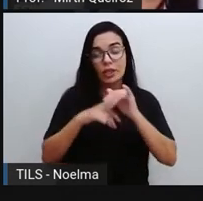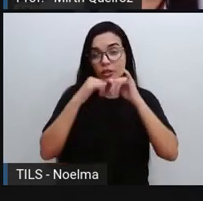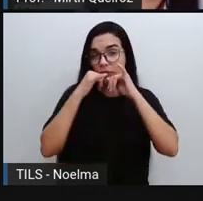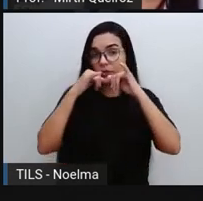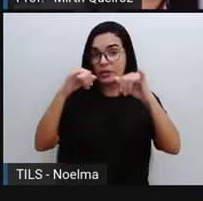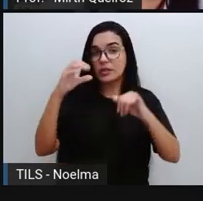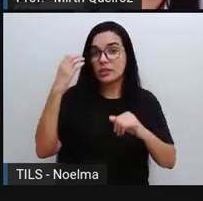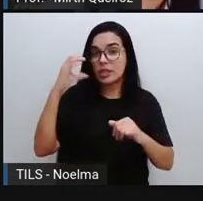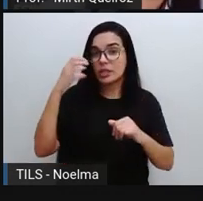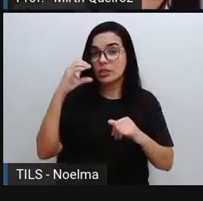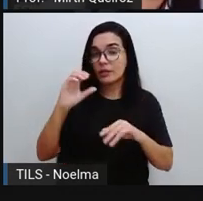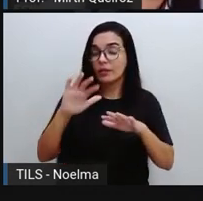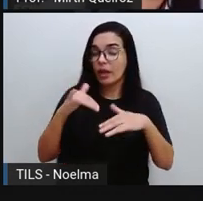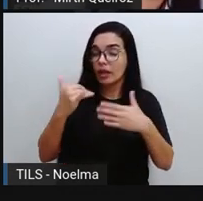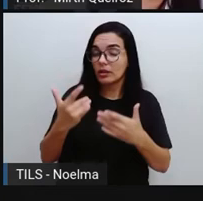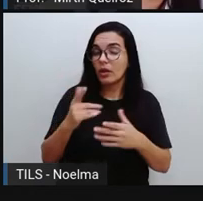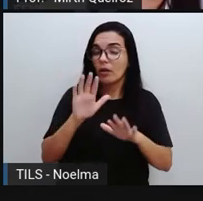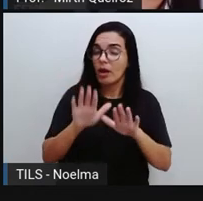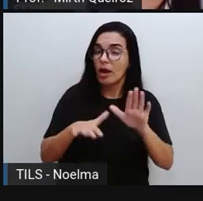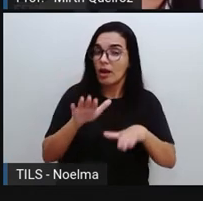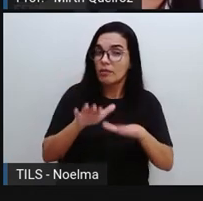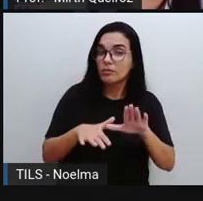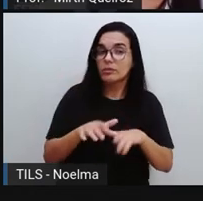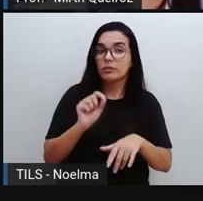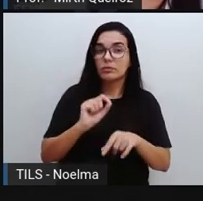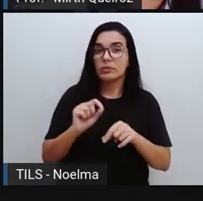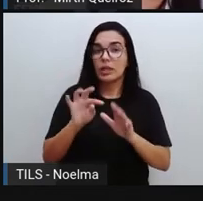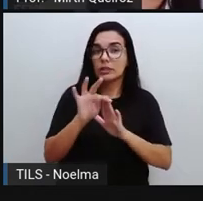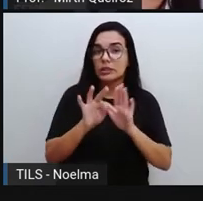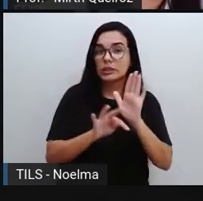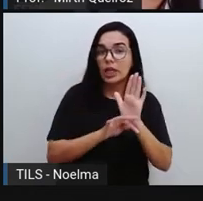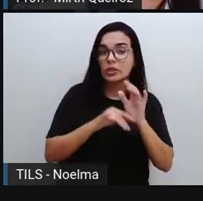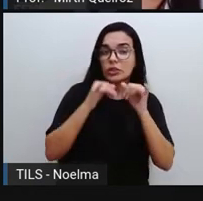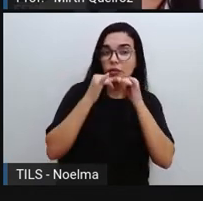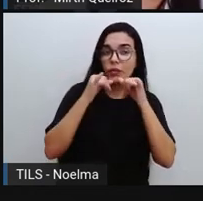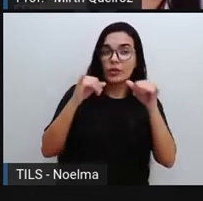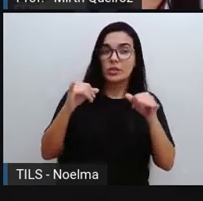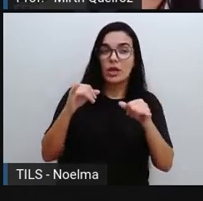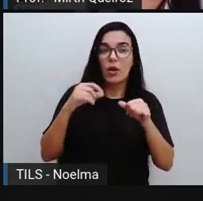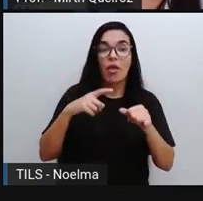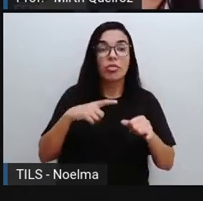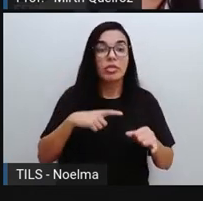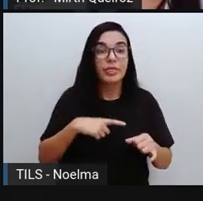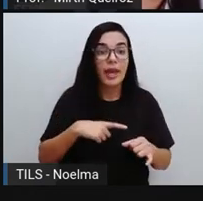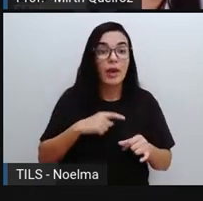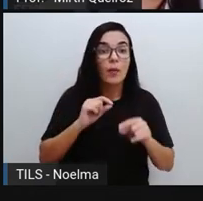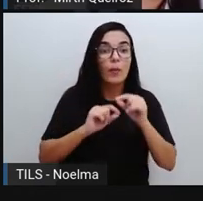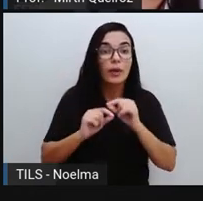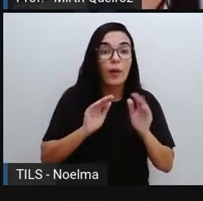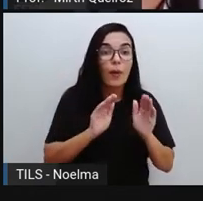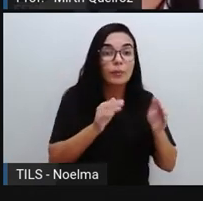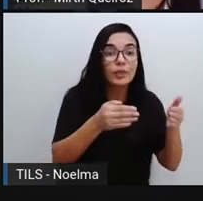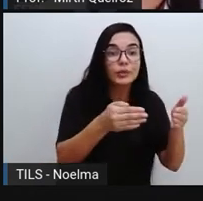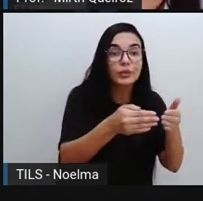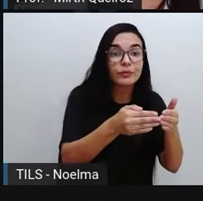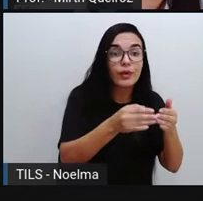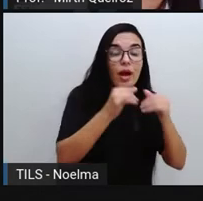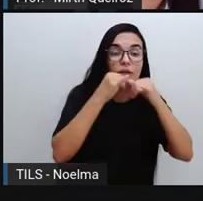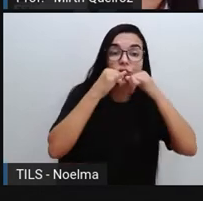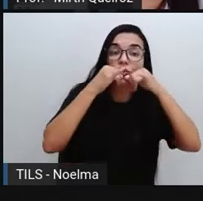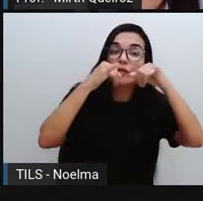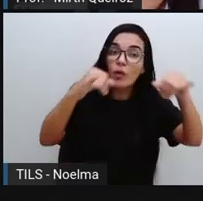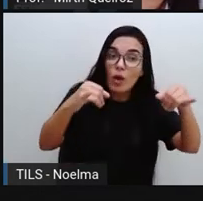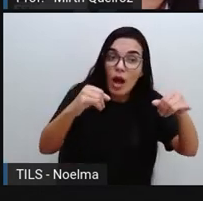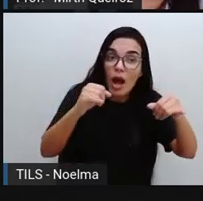científica, né? Então, geralmente, um texto de divulgação científica tem por objetivo aí divulgar